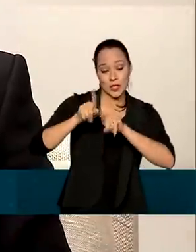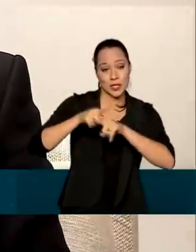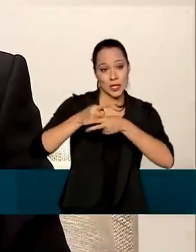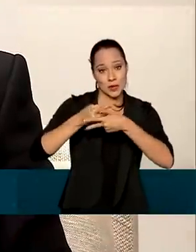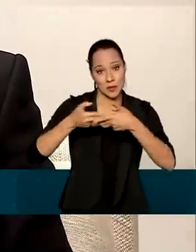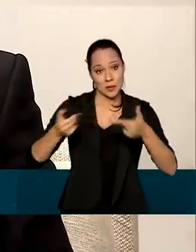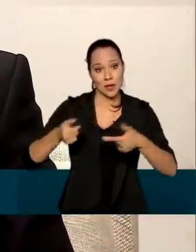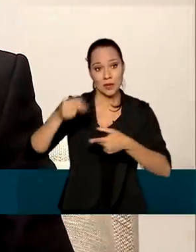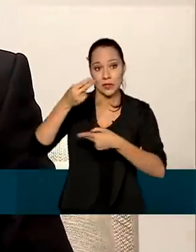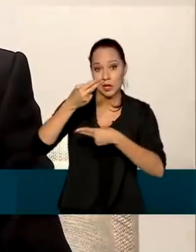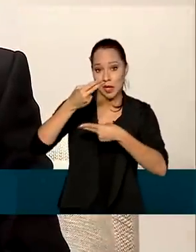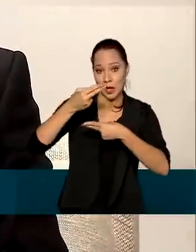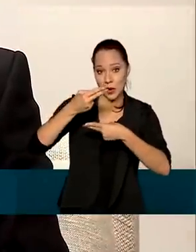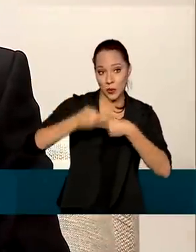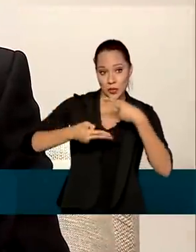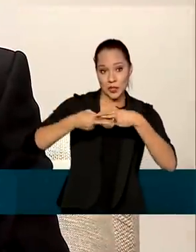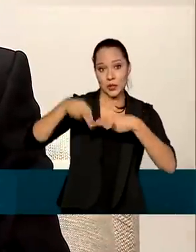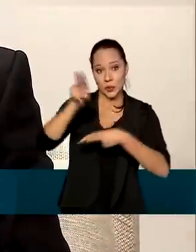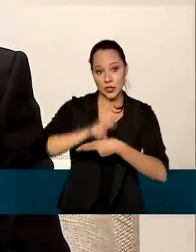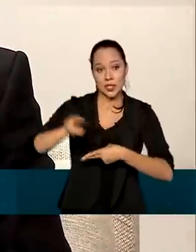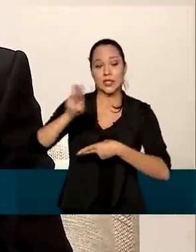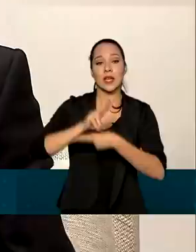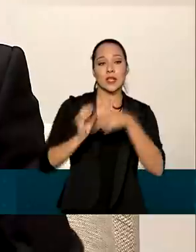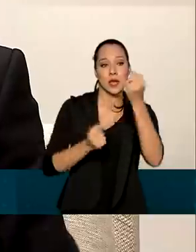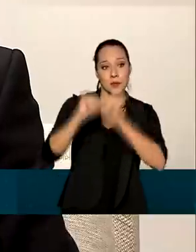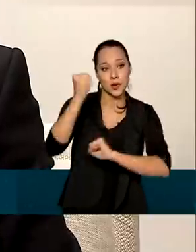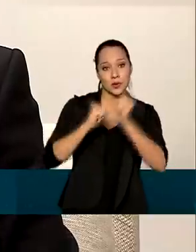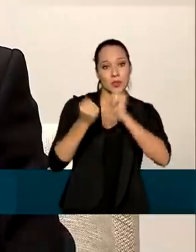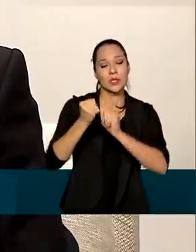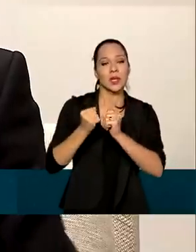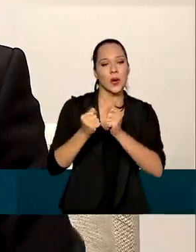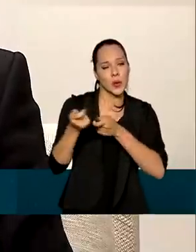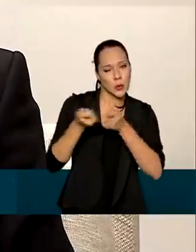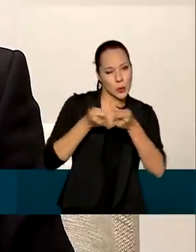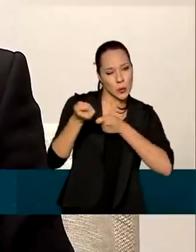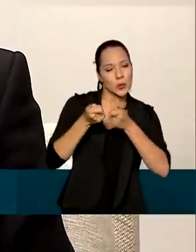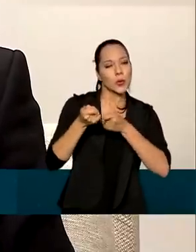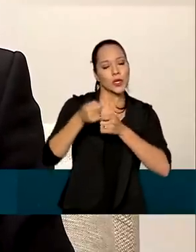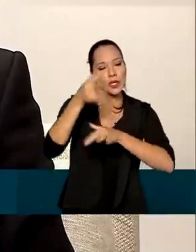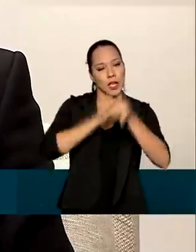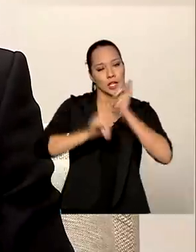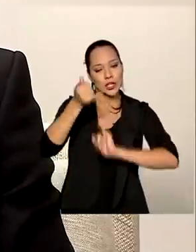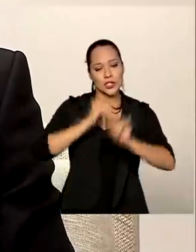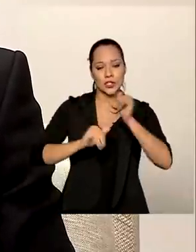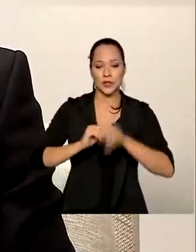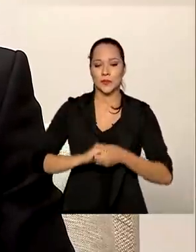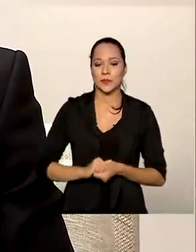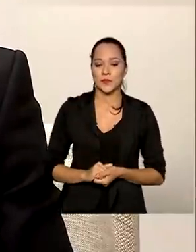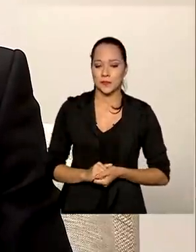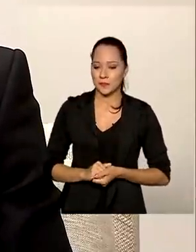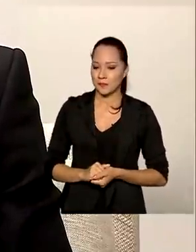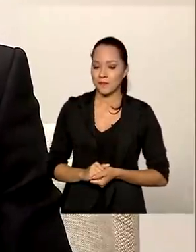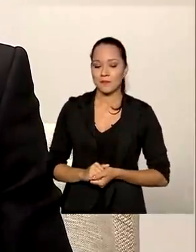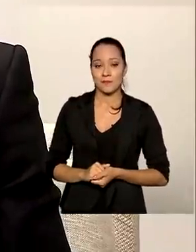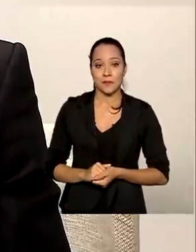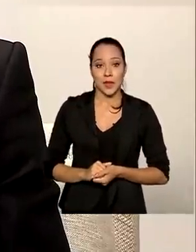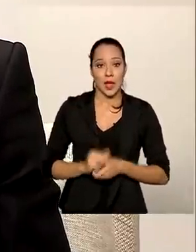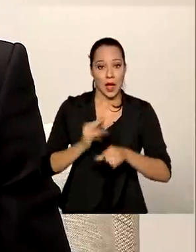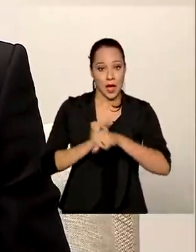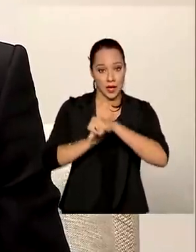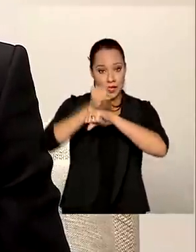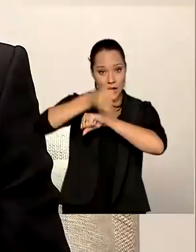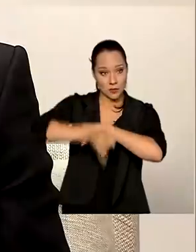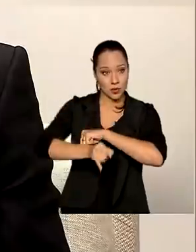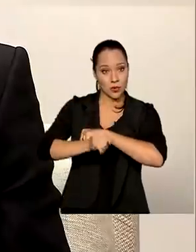usina utilizados na produção e no controle da produção da energia elétrica. Itaipu,